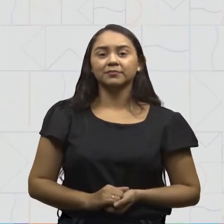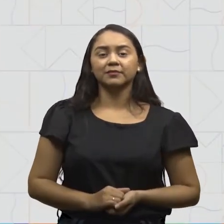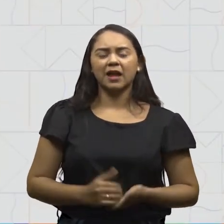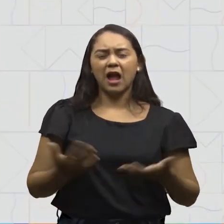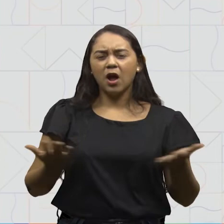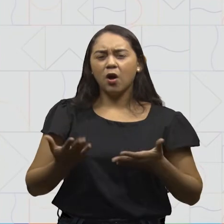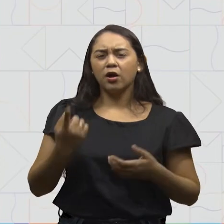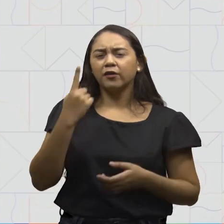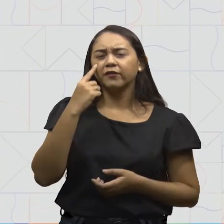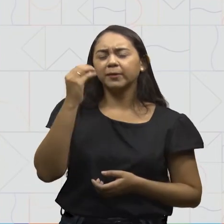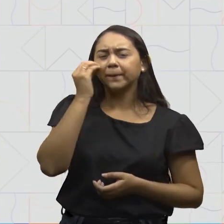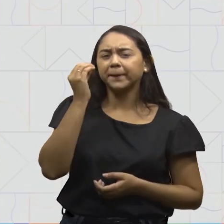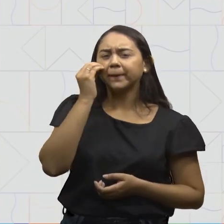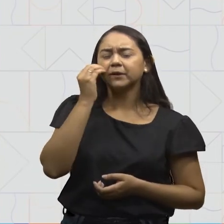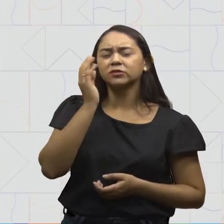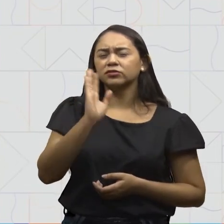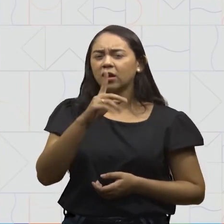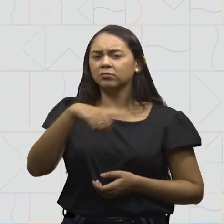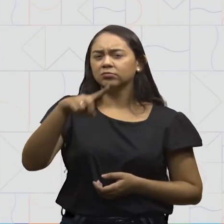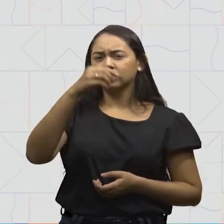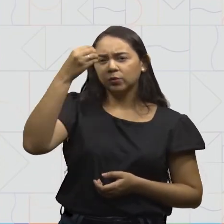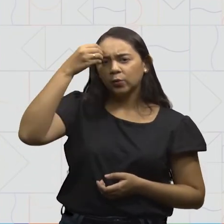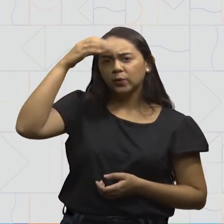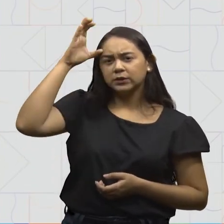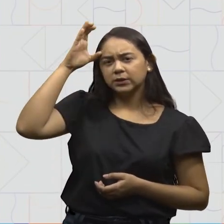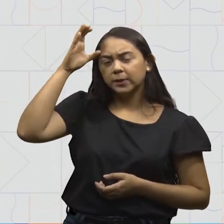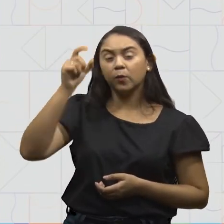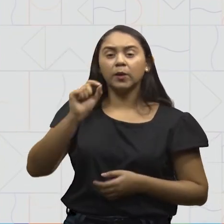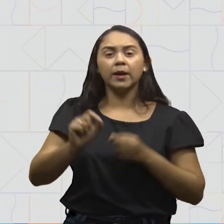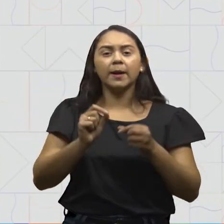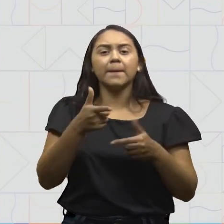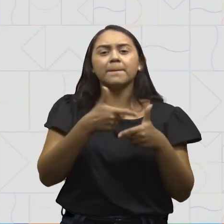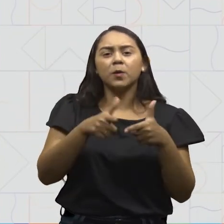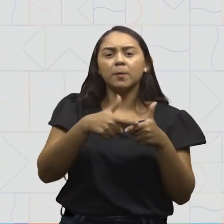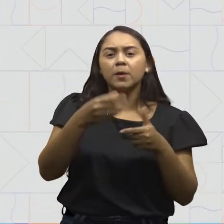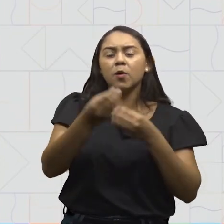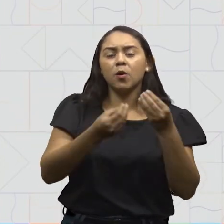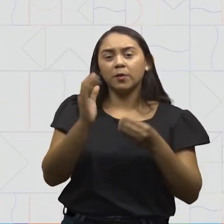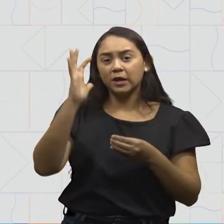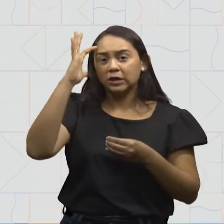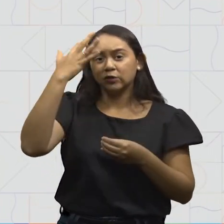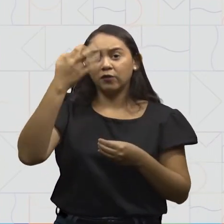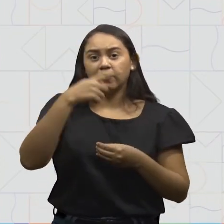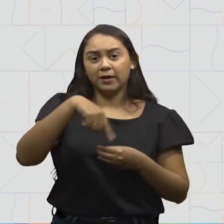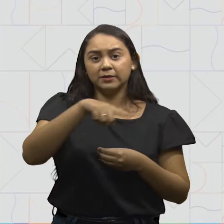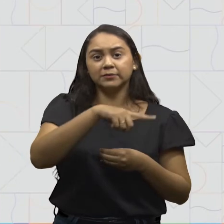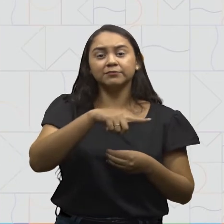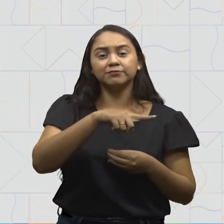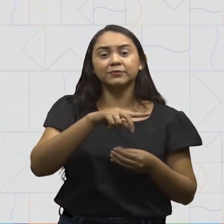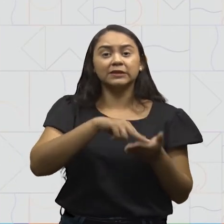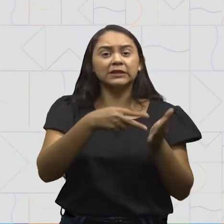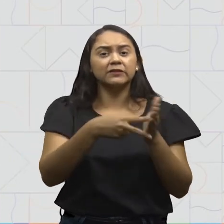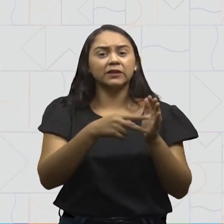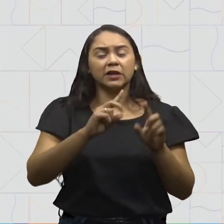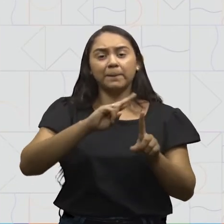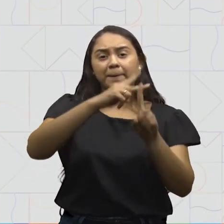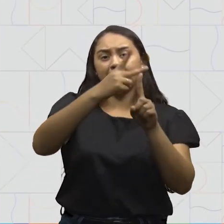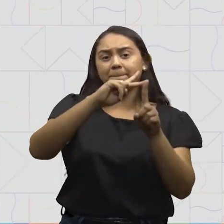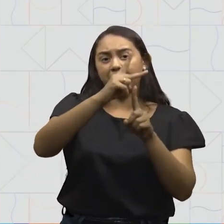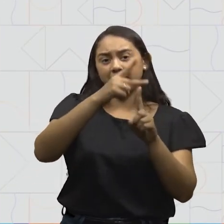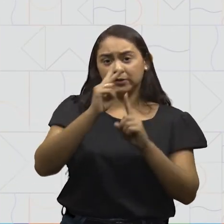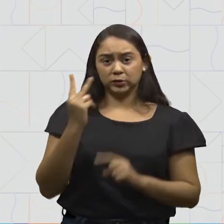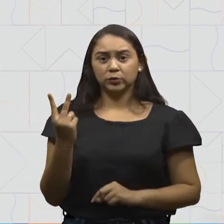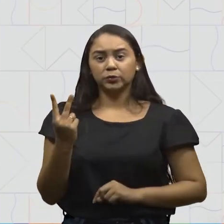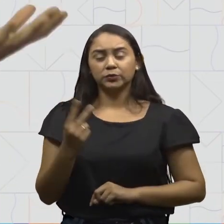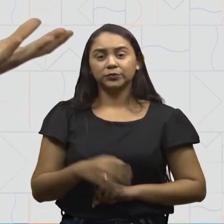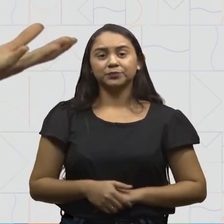chegou a hora de testarmos nossos conhecimentos sobre problemas envolvendo significados de dobro.